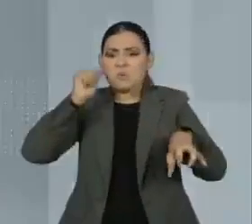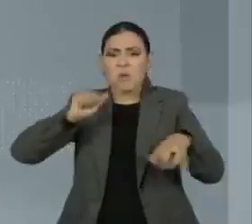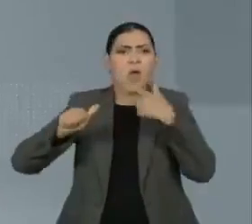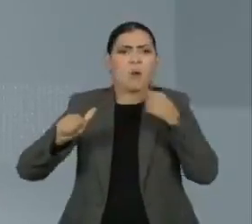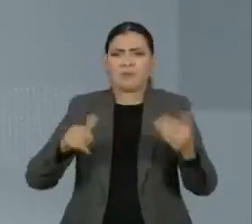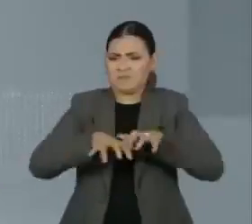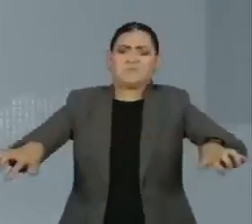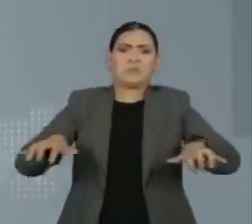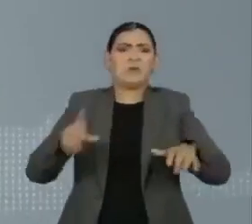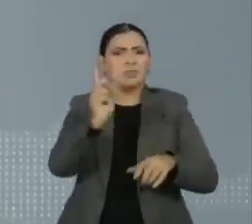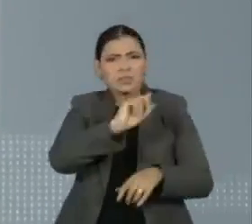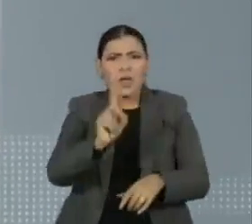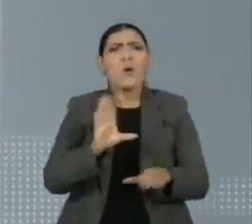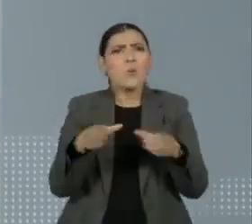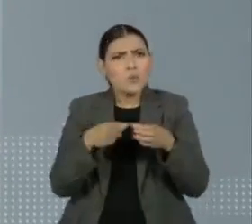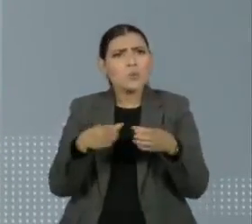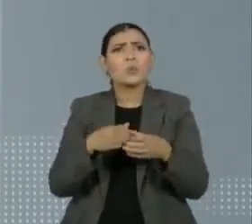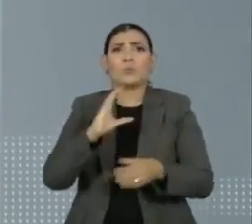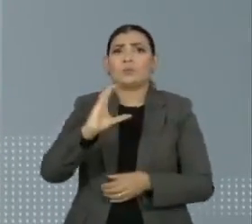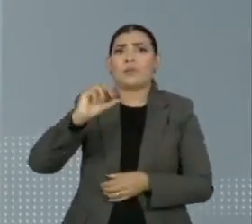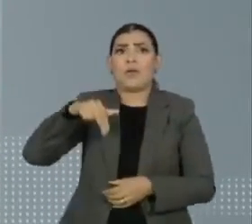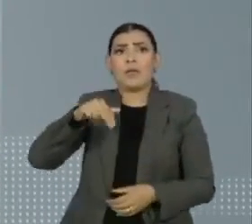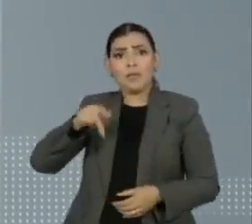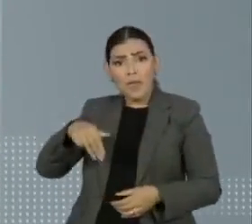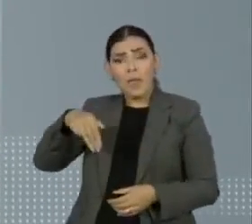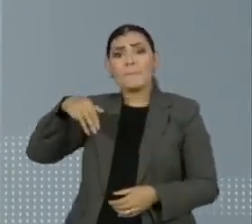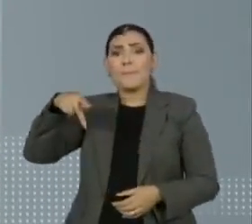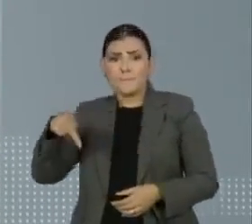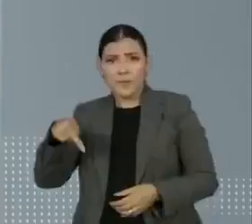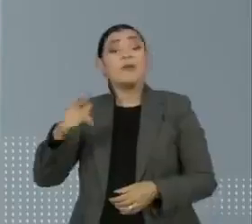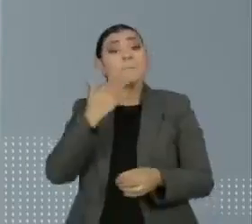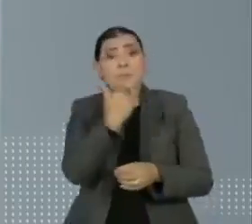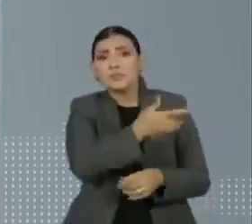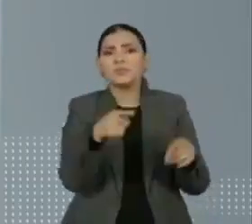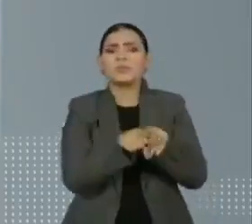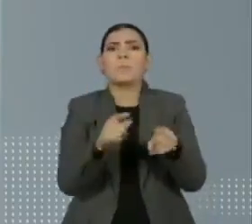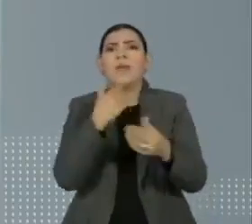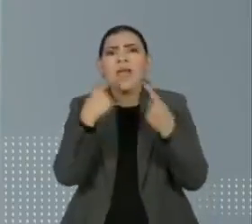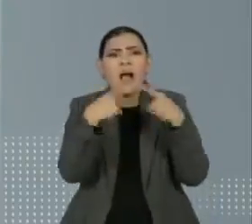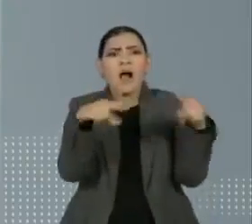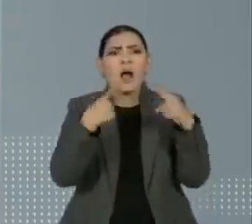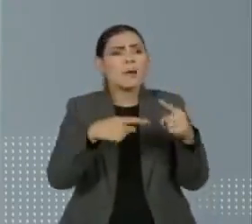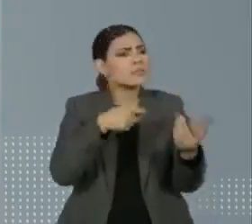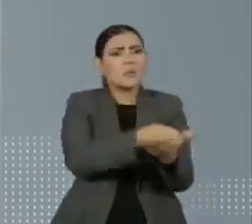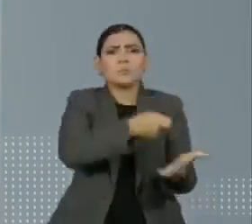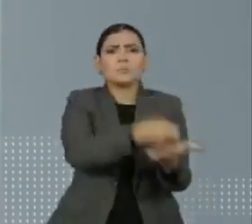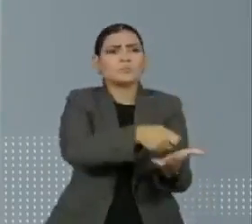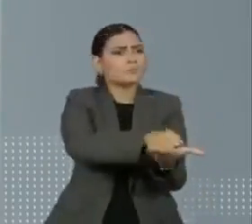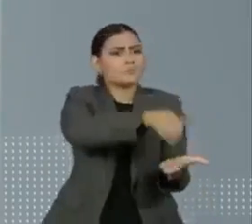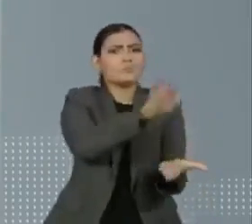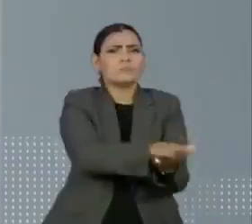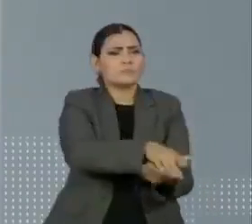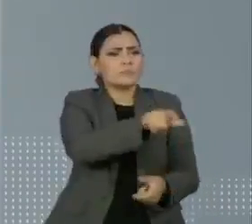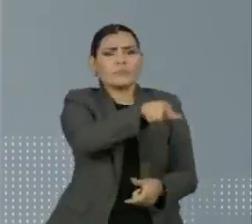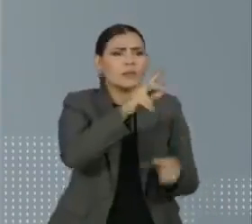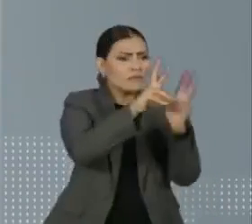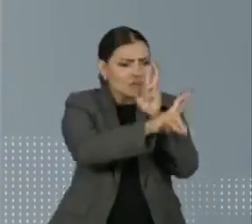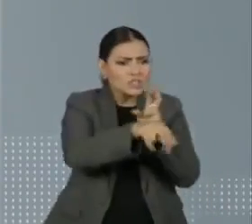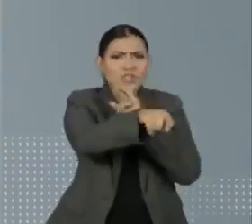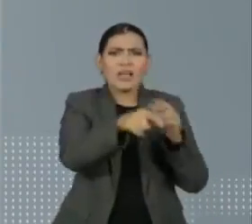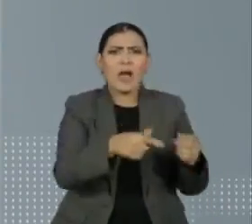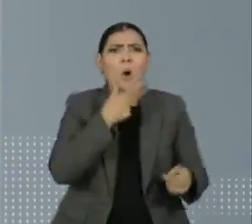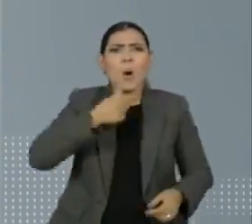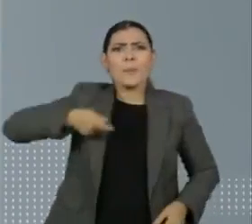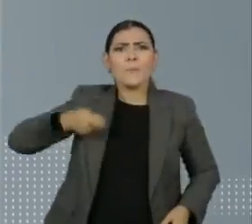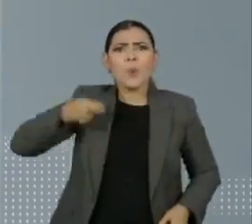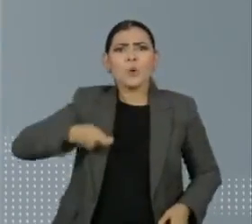O Conselho Nacional do Ministério Público pede a abertura de reclamação disciplinar para apurar a atuação do